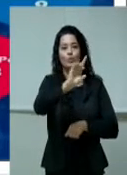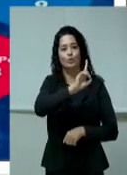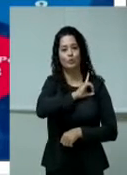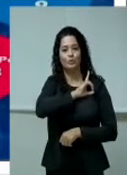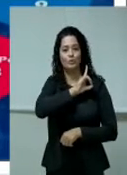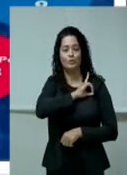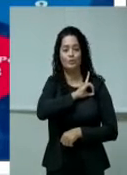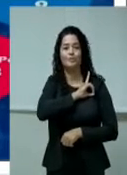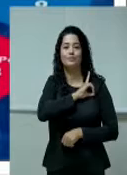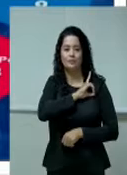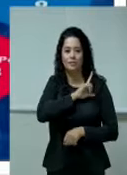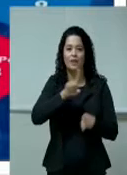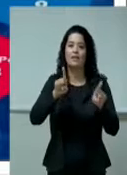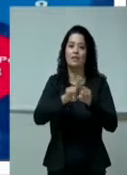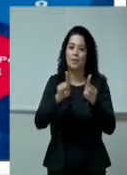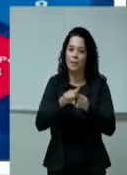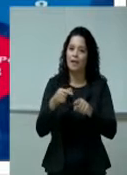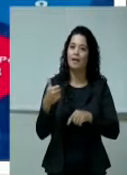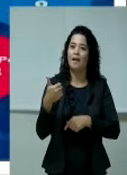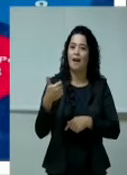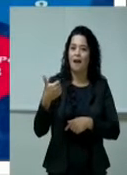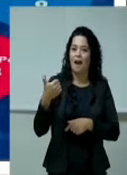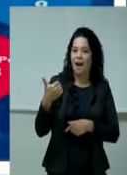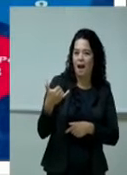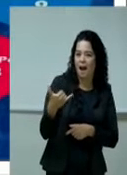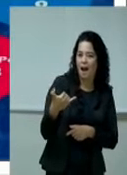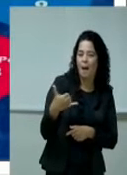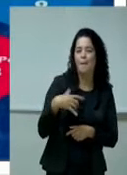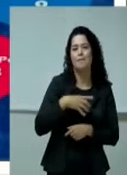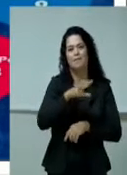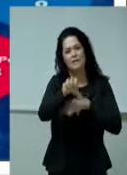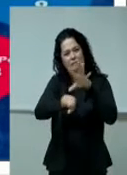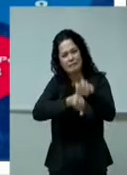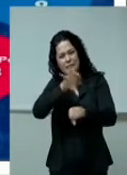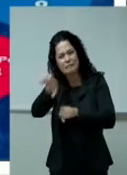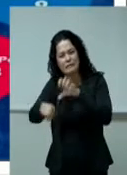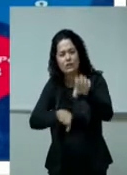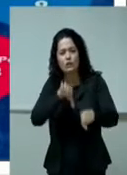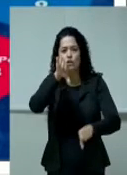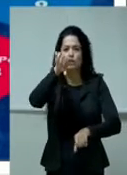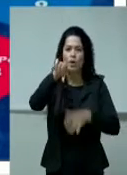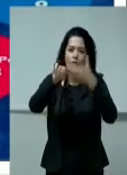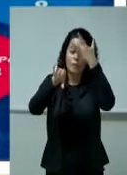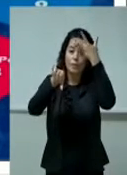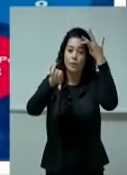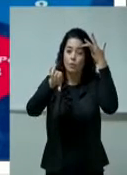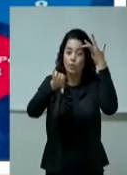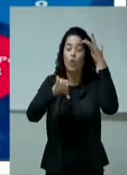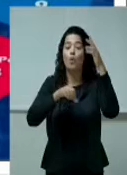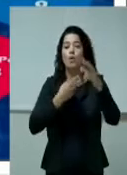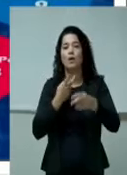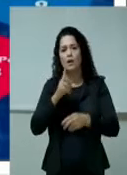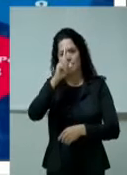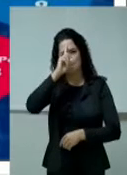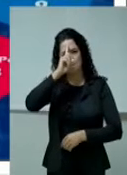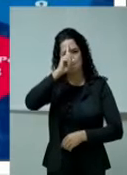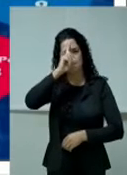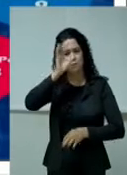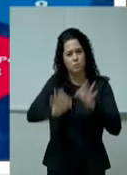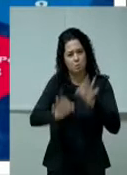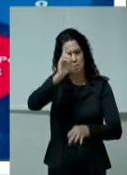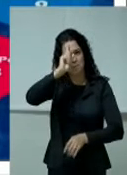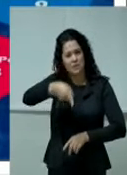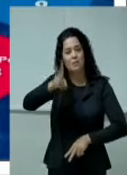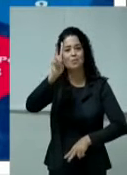Porta ilegal de arma, 2. Cumprimento demandado de prisão. Prenderam 9 cidadãos com demandado de prisão aberto em Linhares. Estão com mais